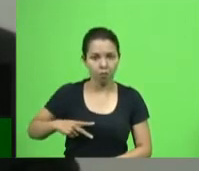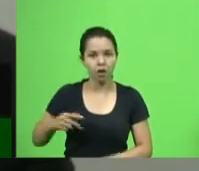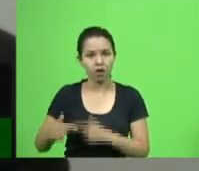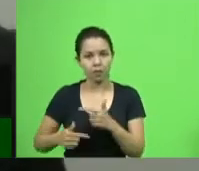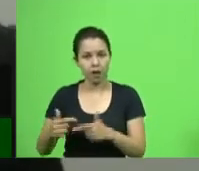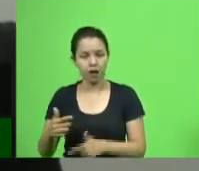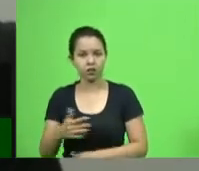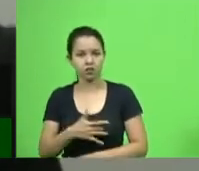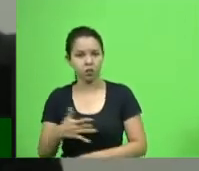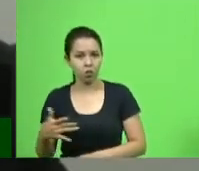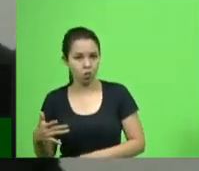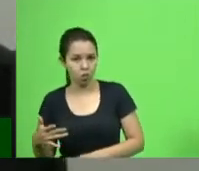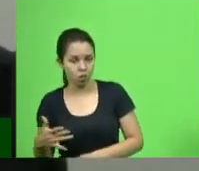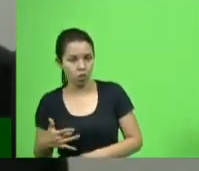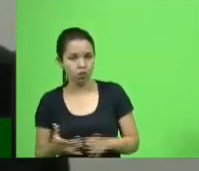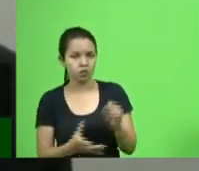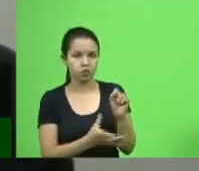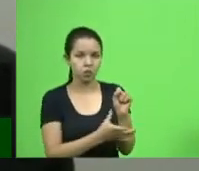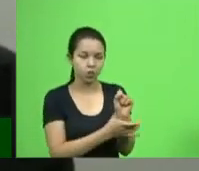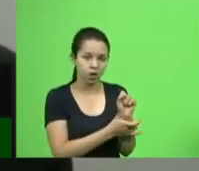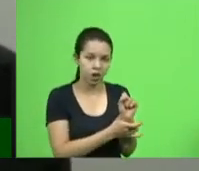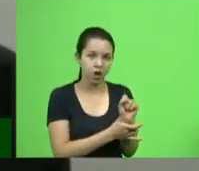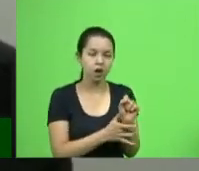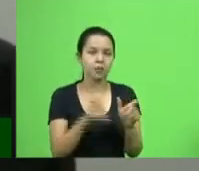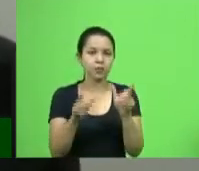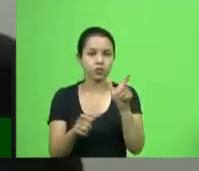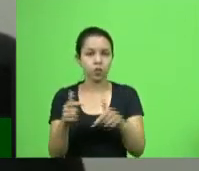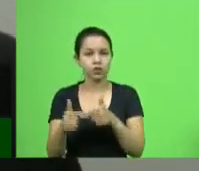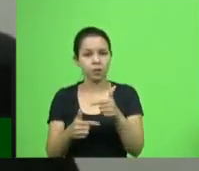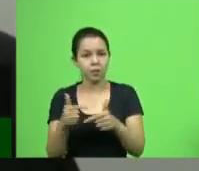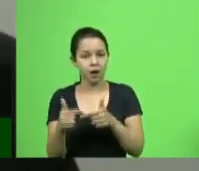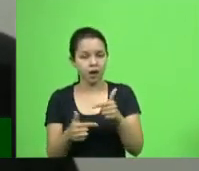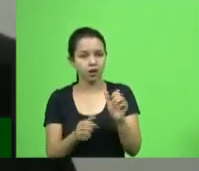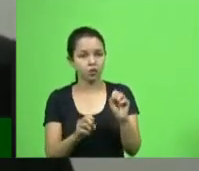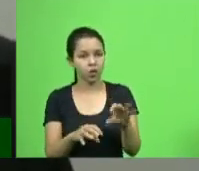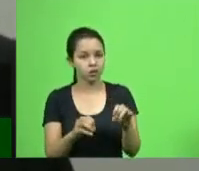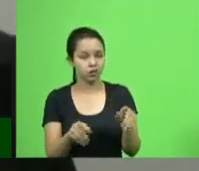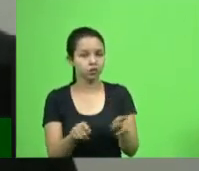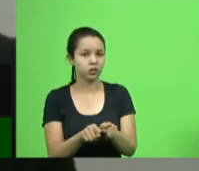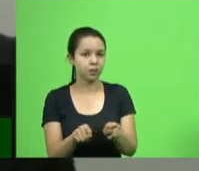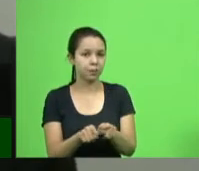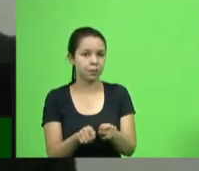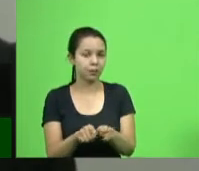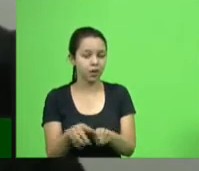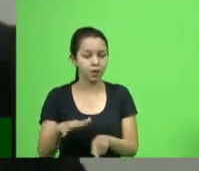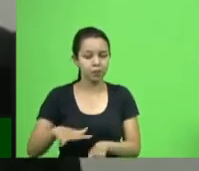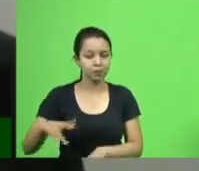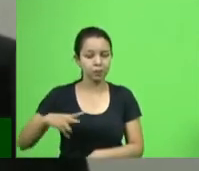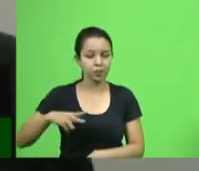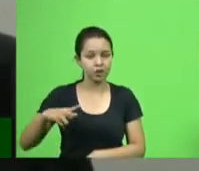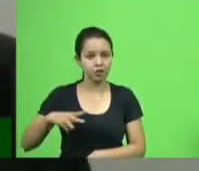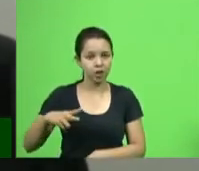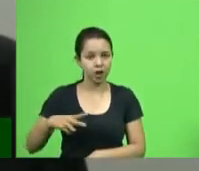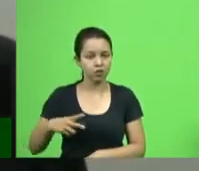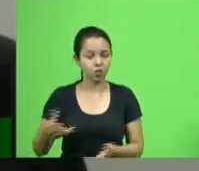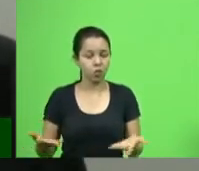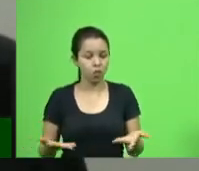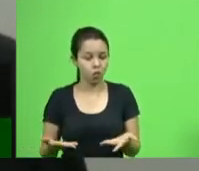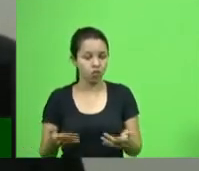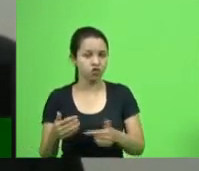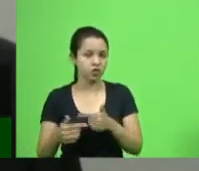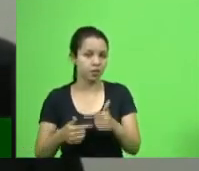de segurança, o pessoal que trabalha na educação, mas também tem o setor privado que está hoje trabalhando